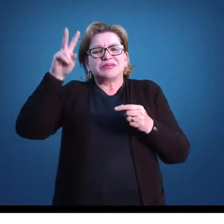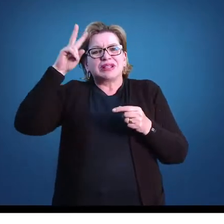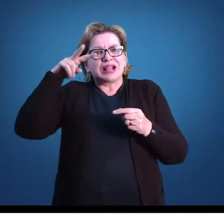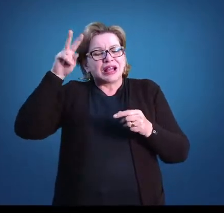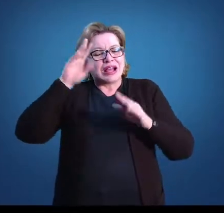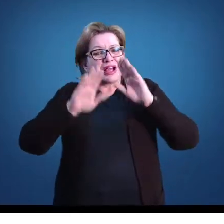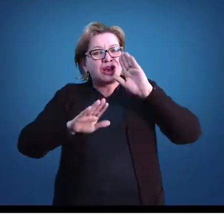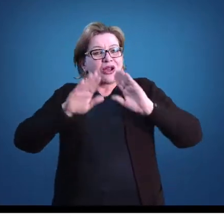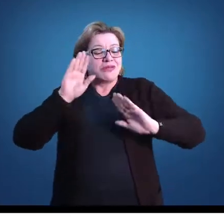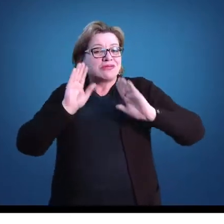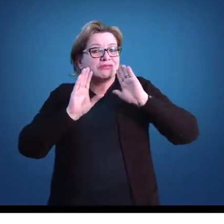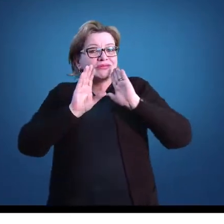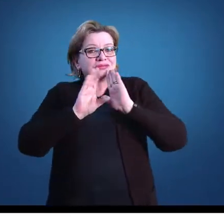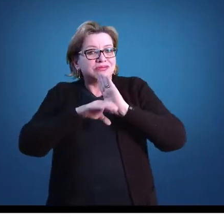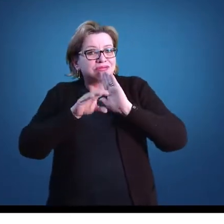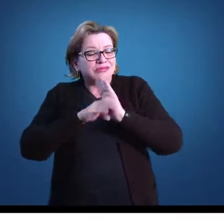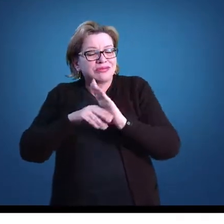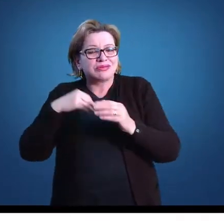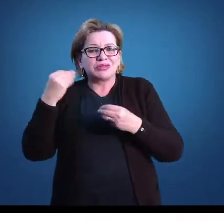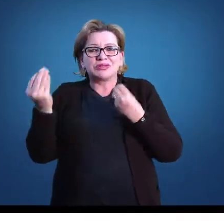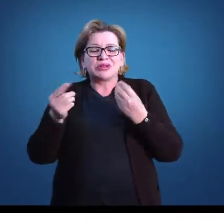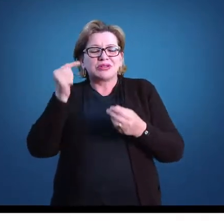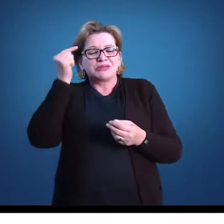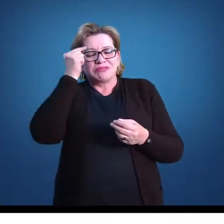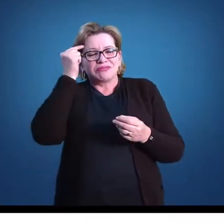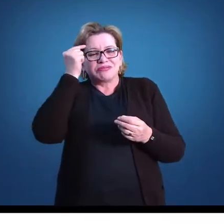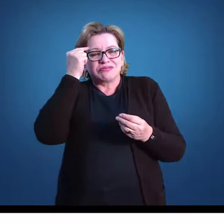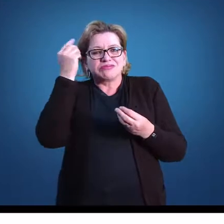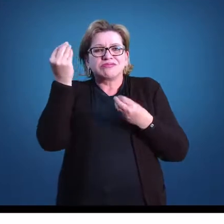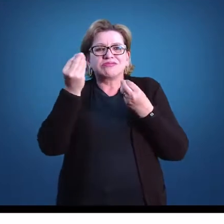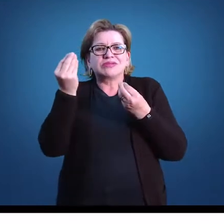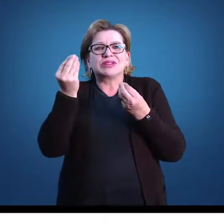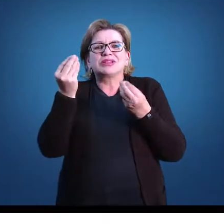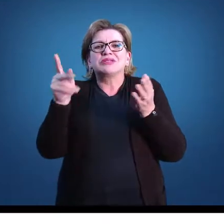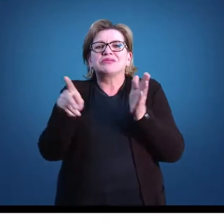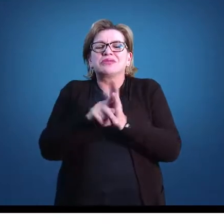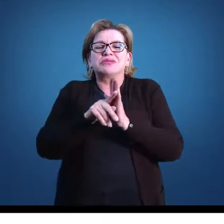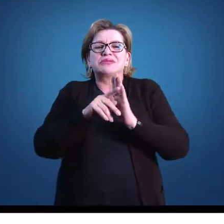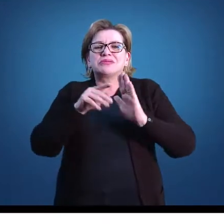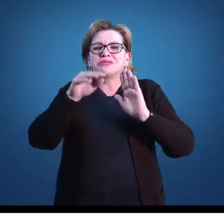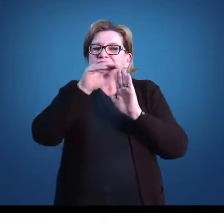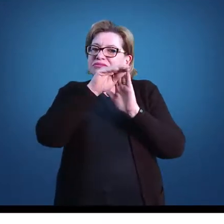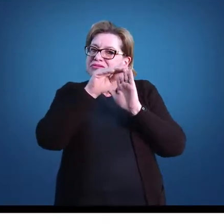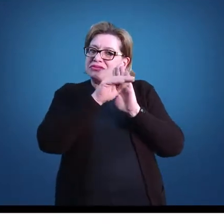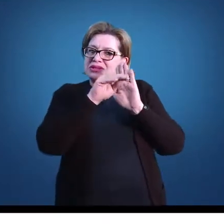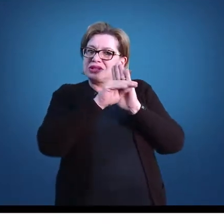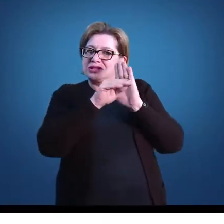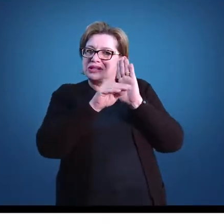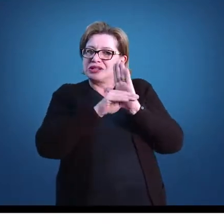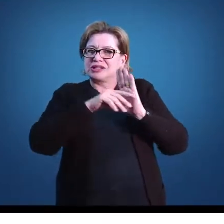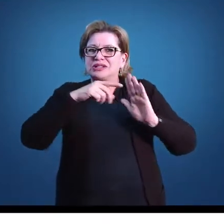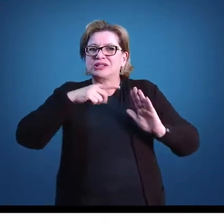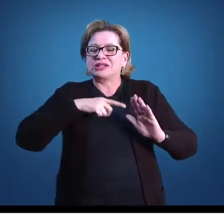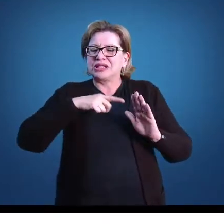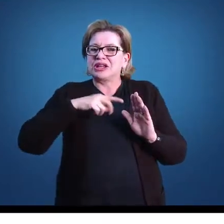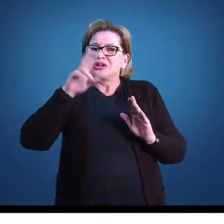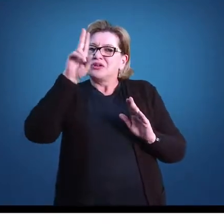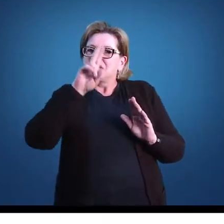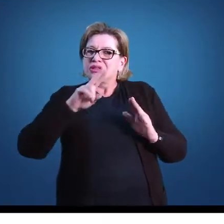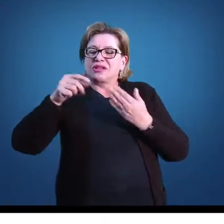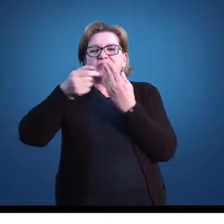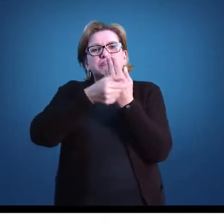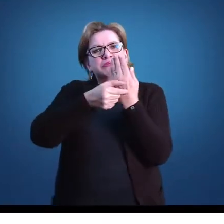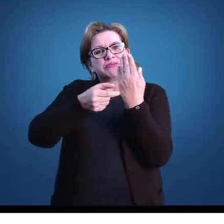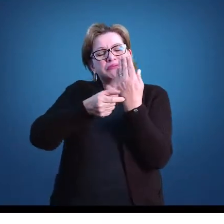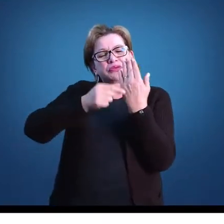algumas discussões em relação à concepção sobre planejamento. Para isso, temos como base o professor José Carlos Libani, que é um